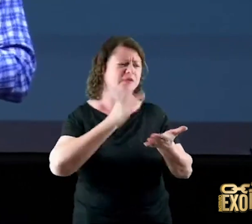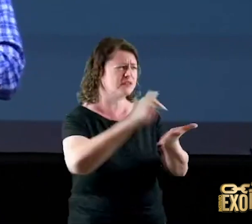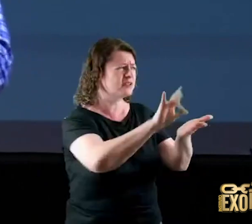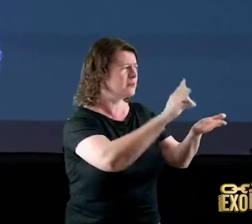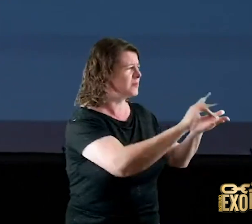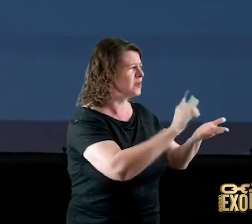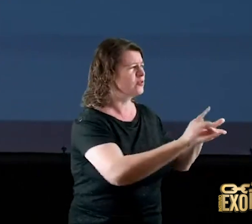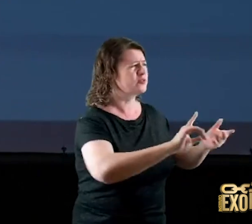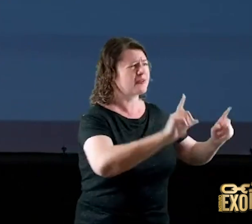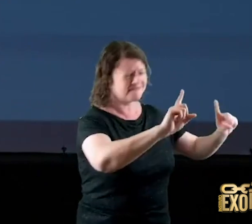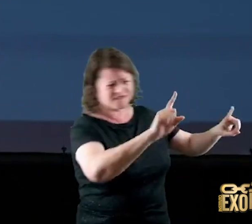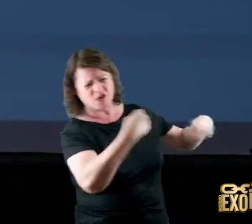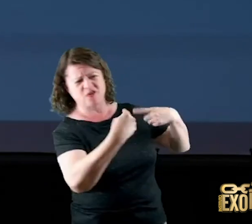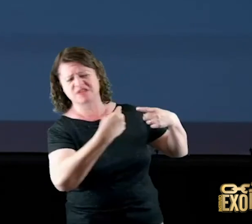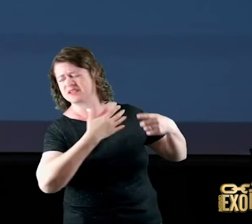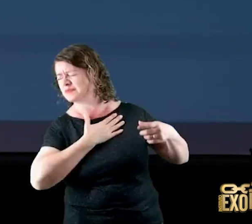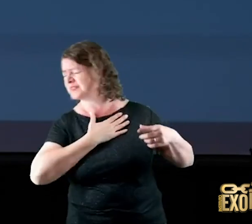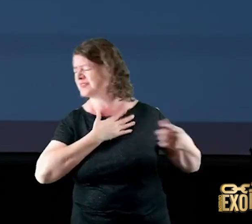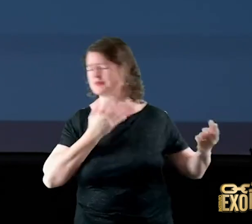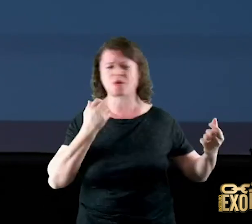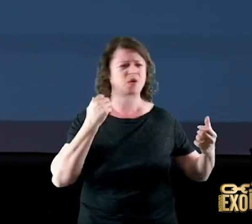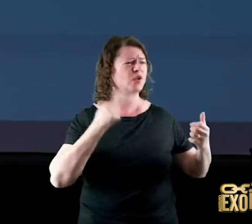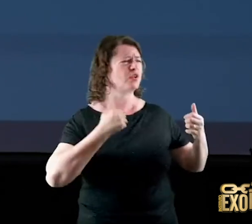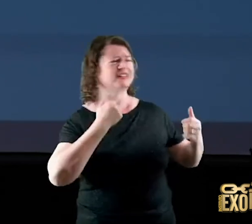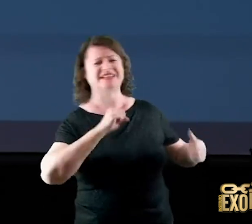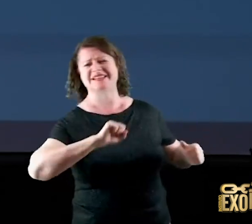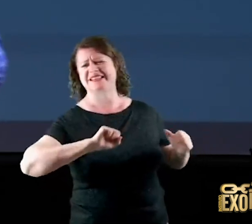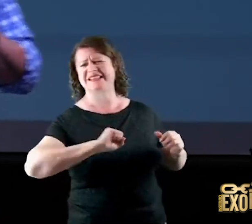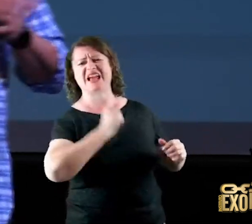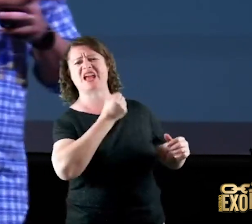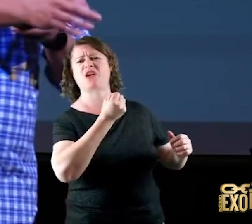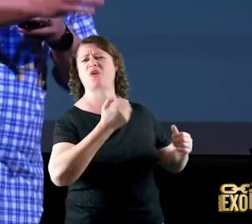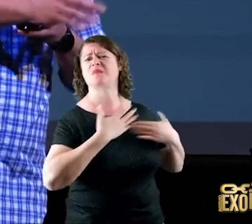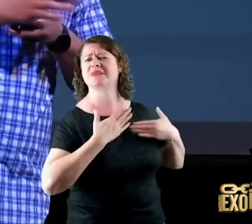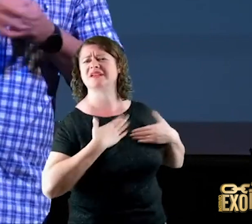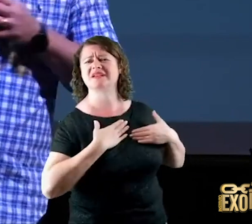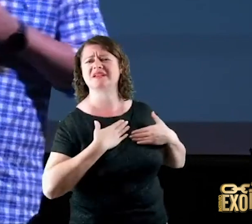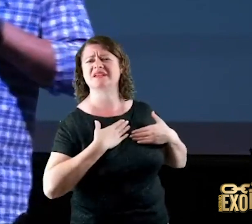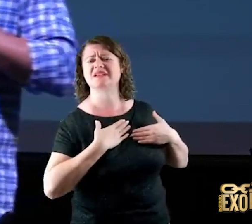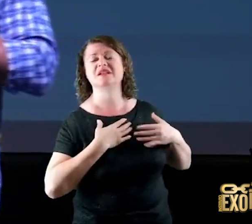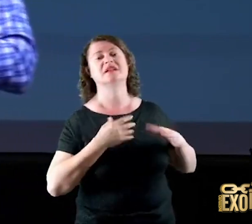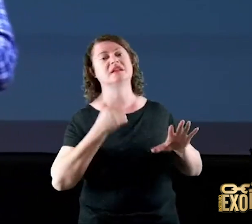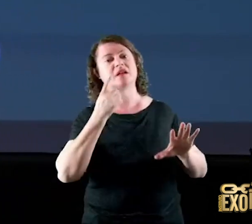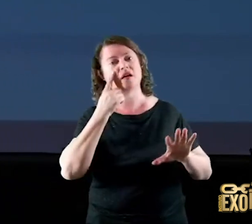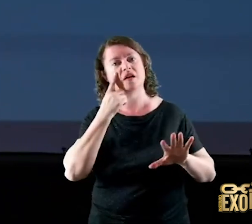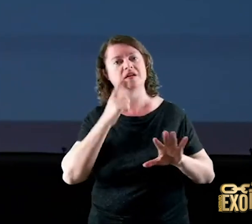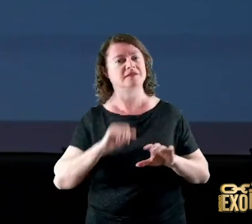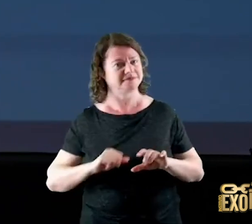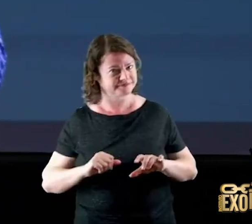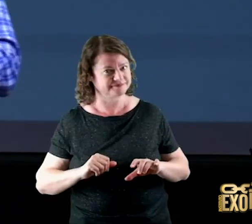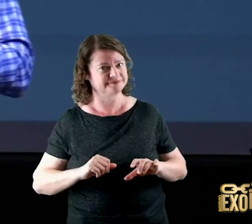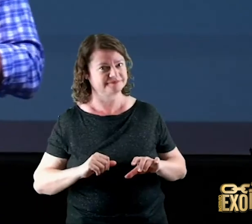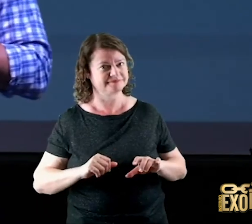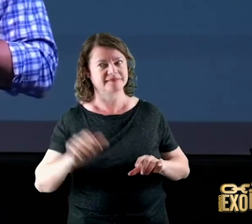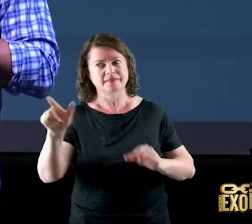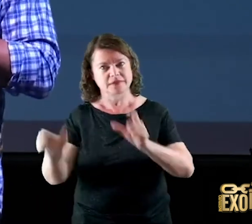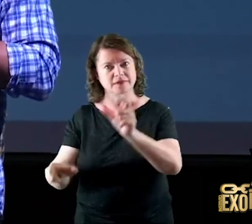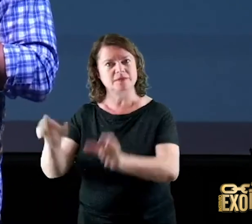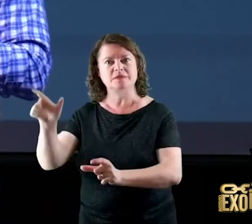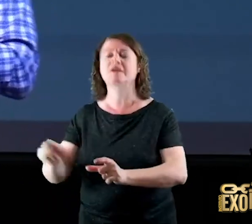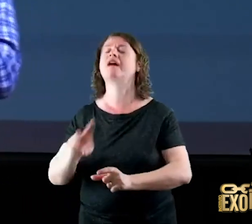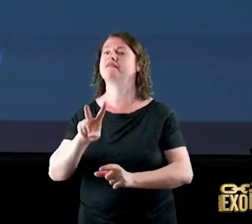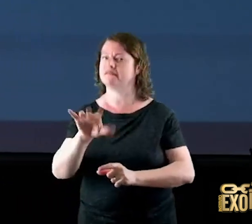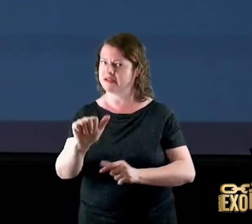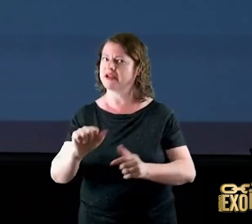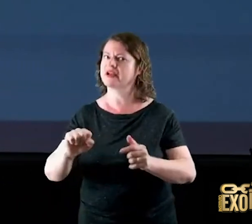e eu não sei porquê me odeiam olha para mim as pessoas vão te odiar de graça vão vão